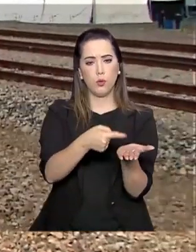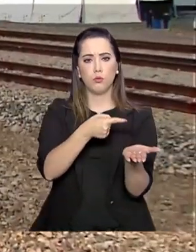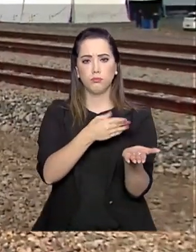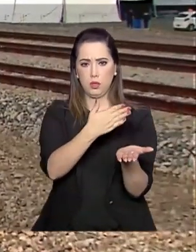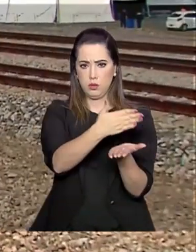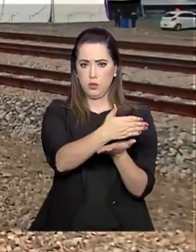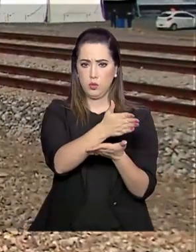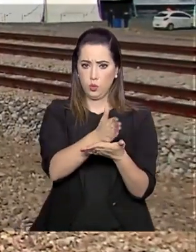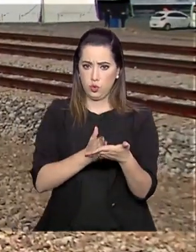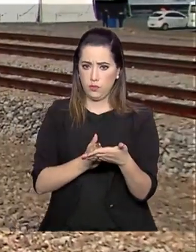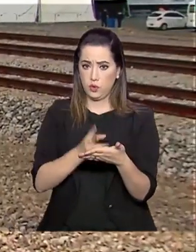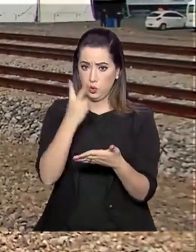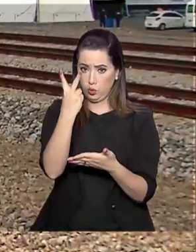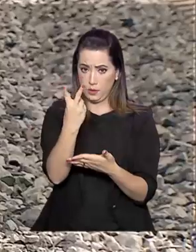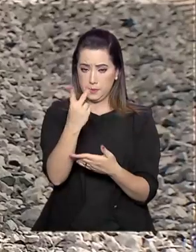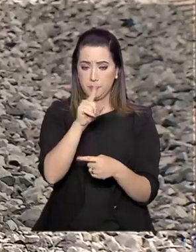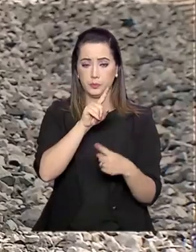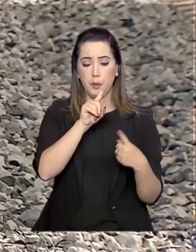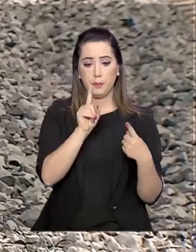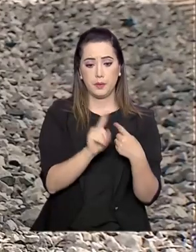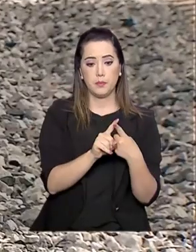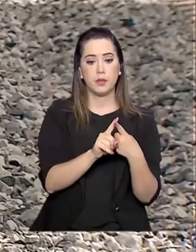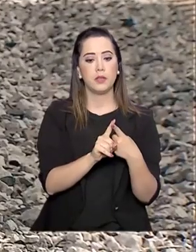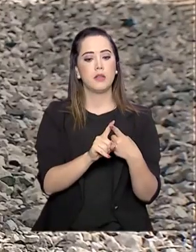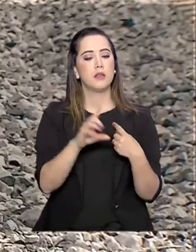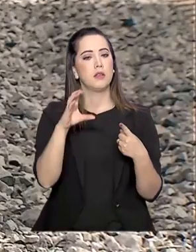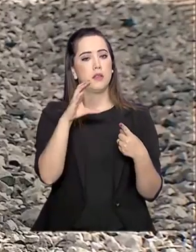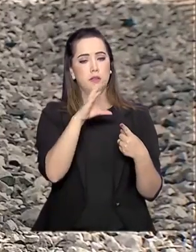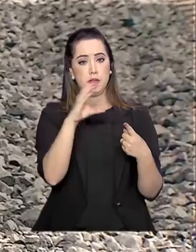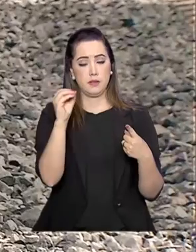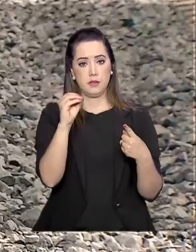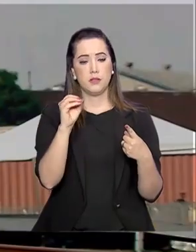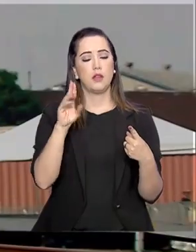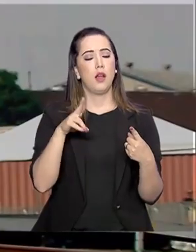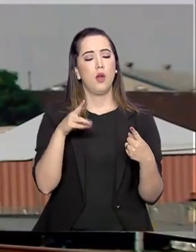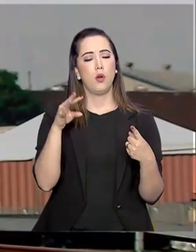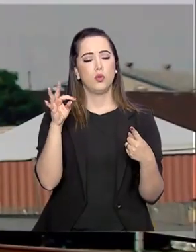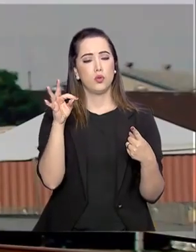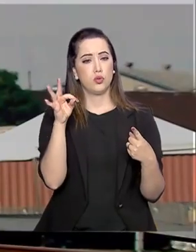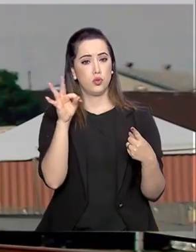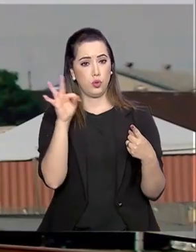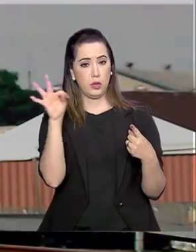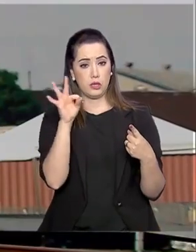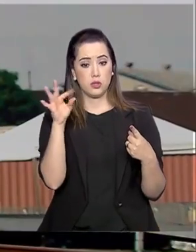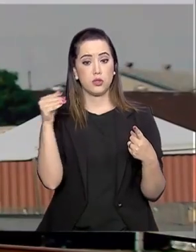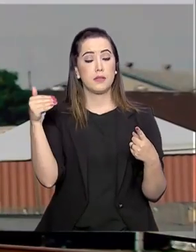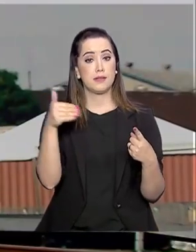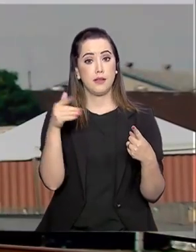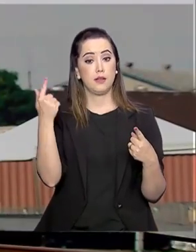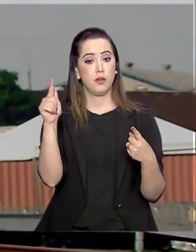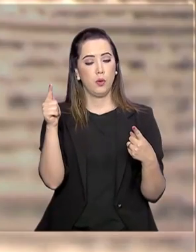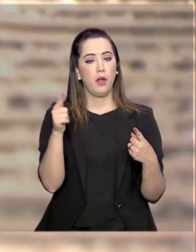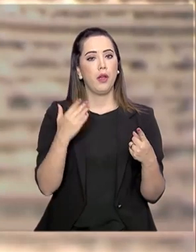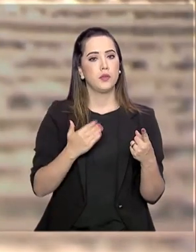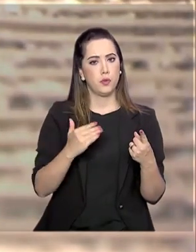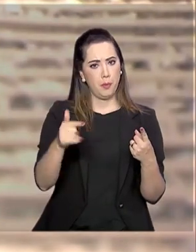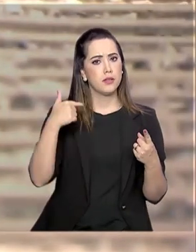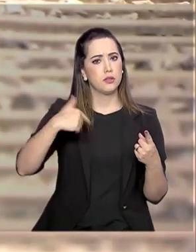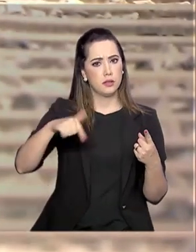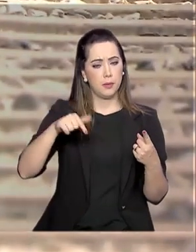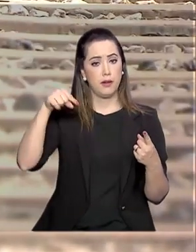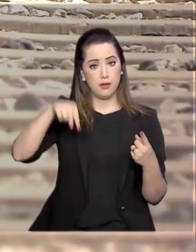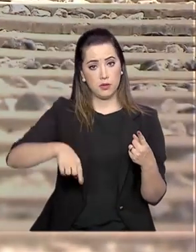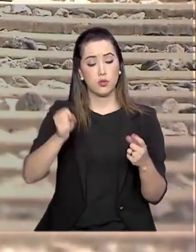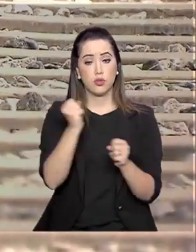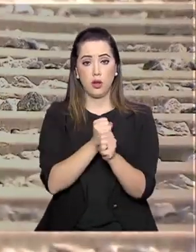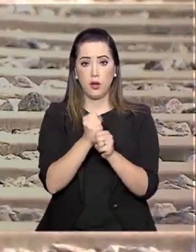Porto Nacional e Anápolis, que está totalmente concluída e deve começar a funcionar até o final deste ano. E Sul,